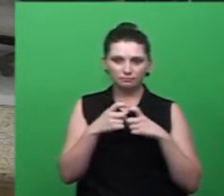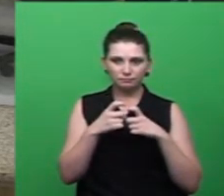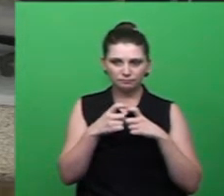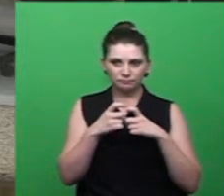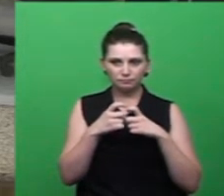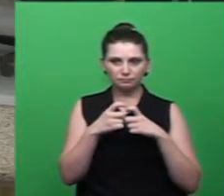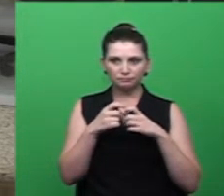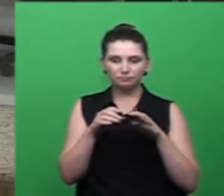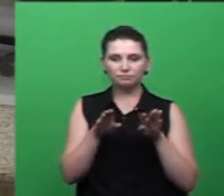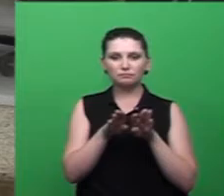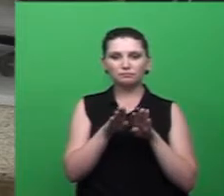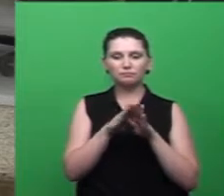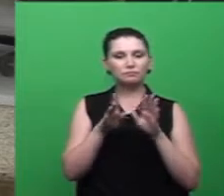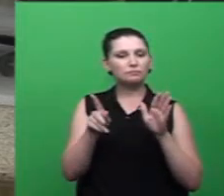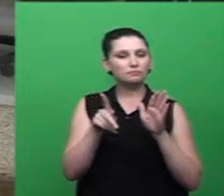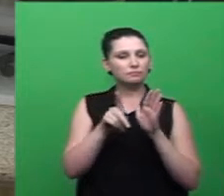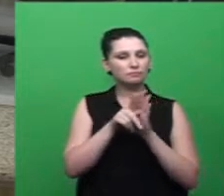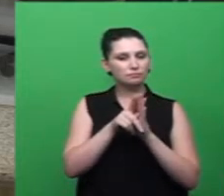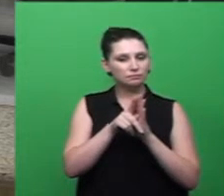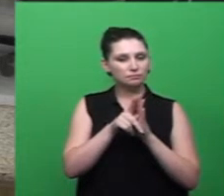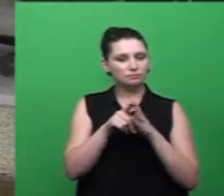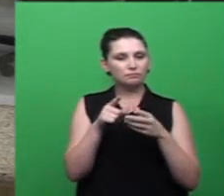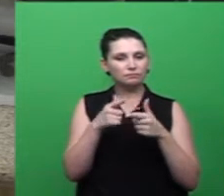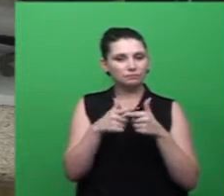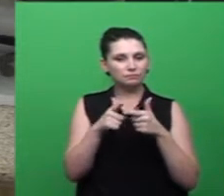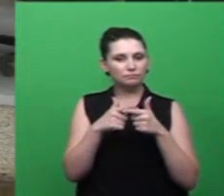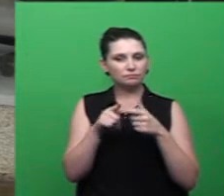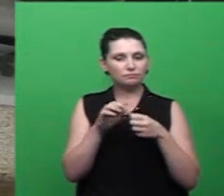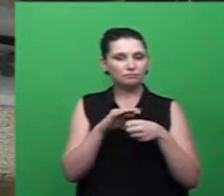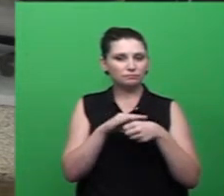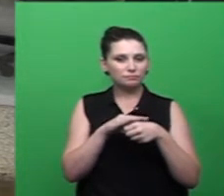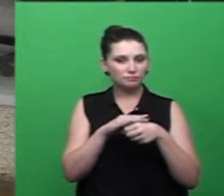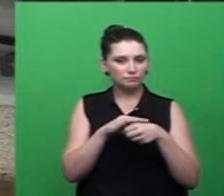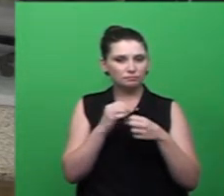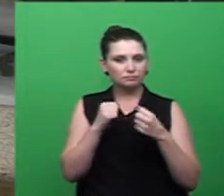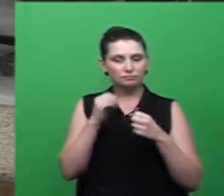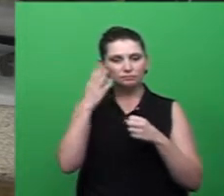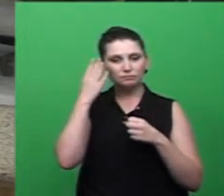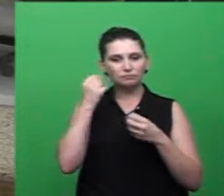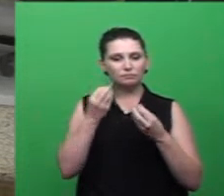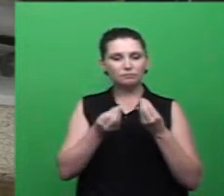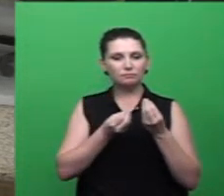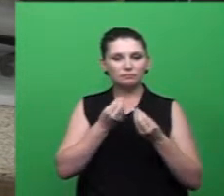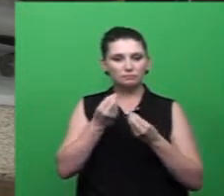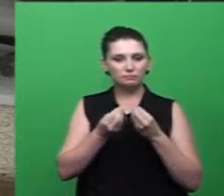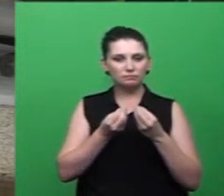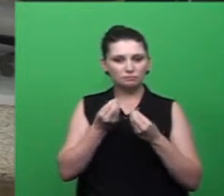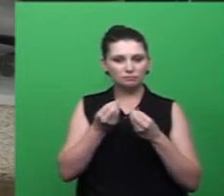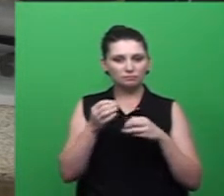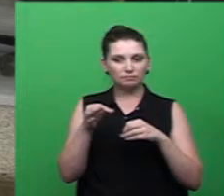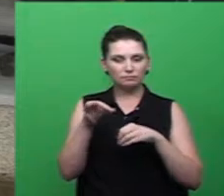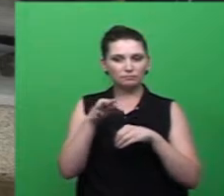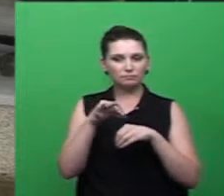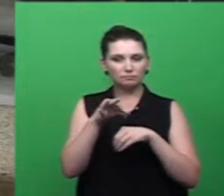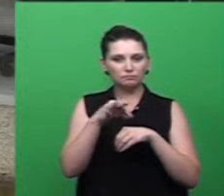e de tipo de ação do mosquito, que hoje a grande